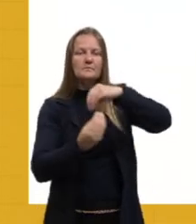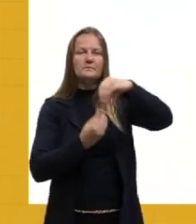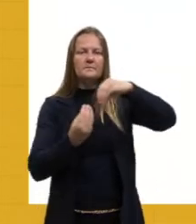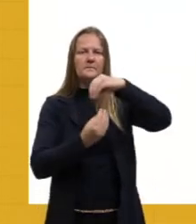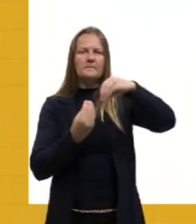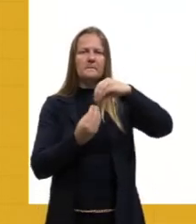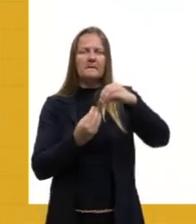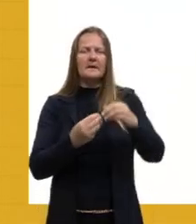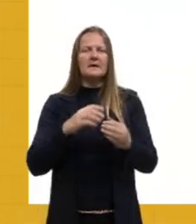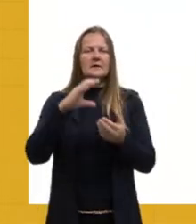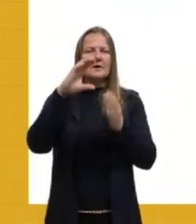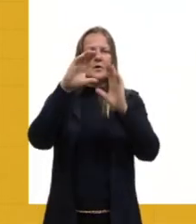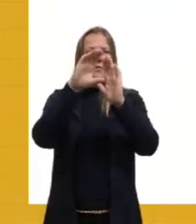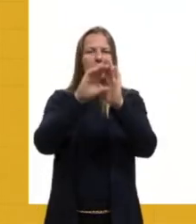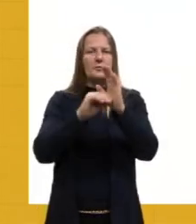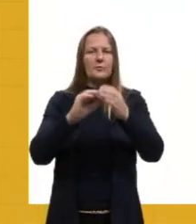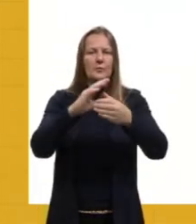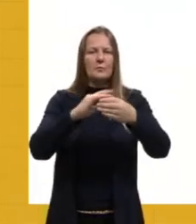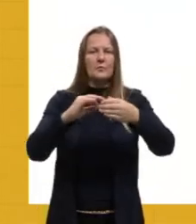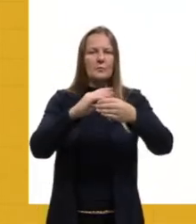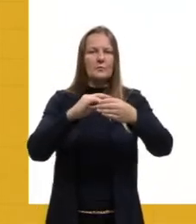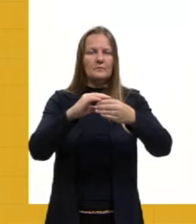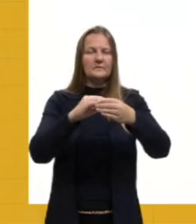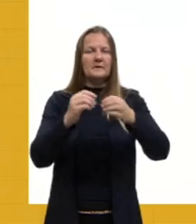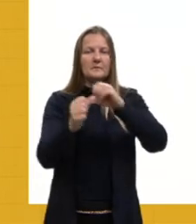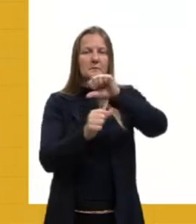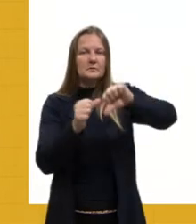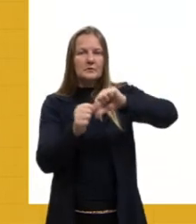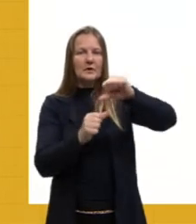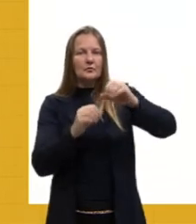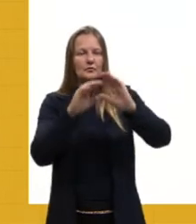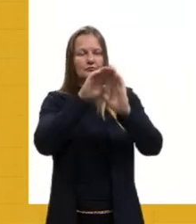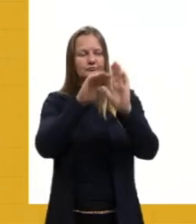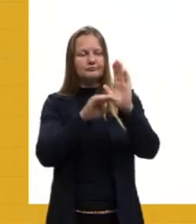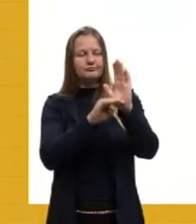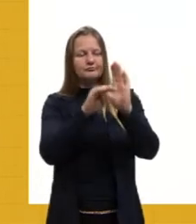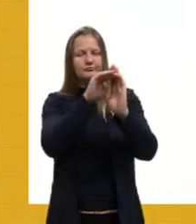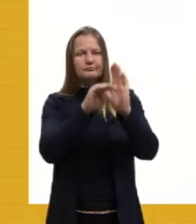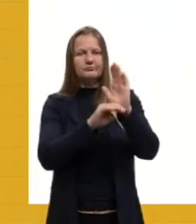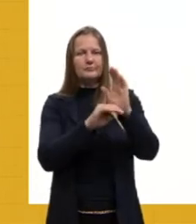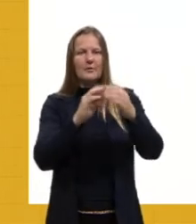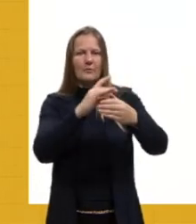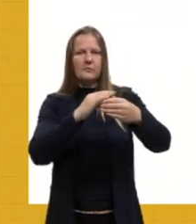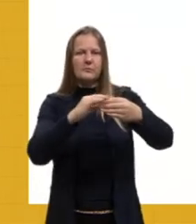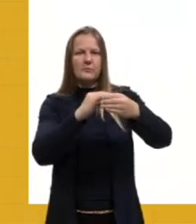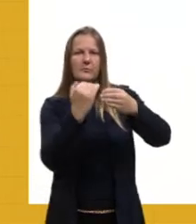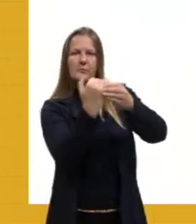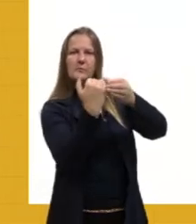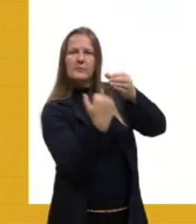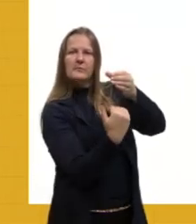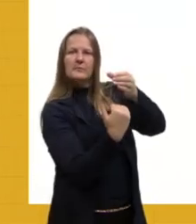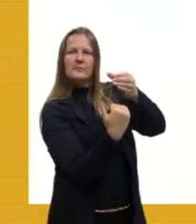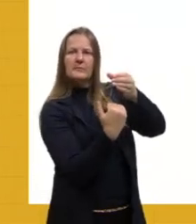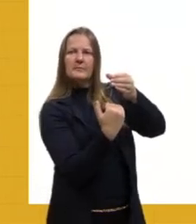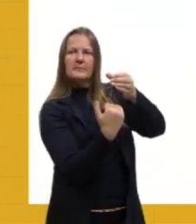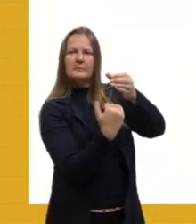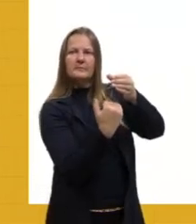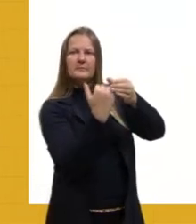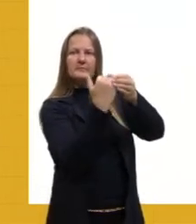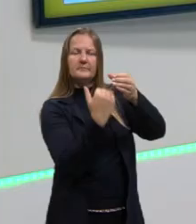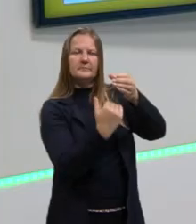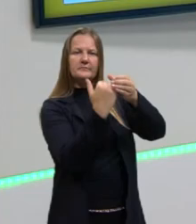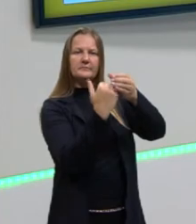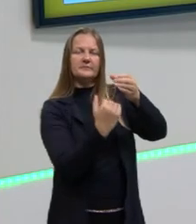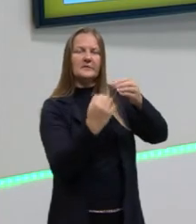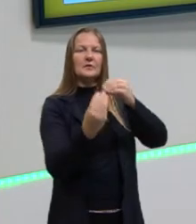uma mistura homogênea... Desculpa, heterogênea. E aí, com essa mistura heterogênea, que são